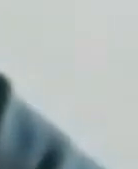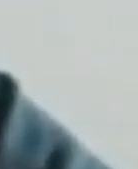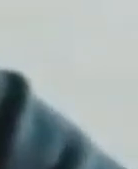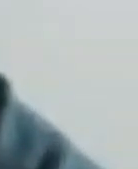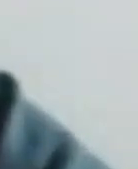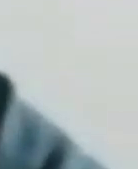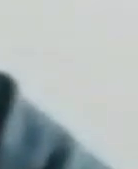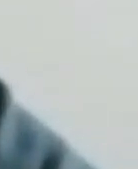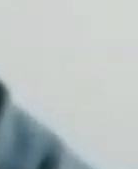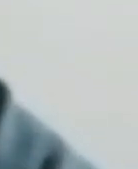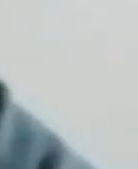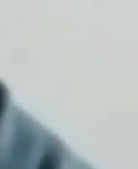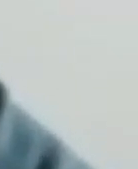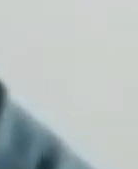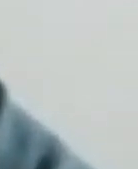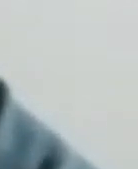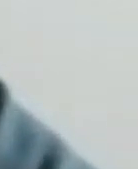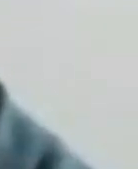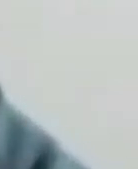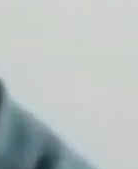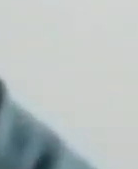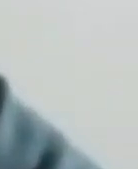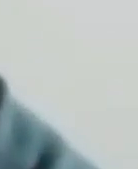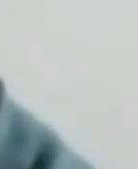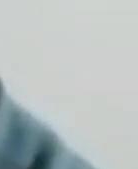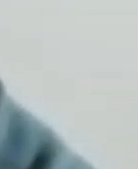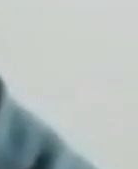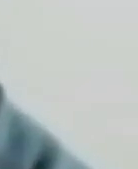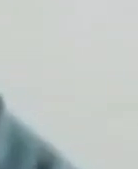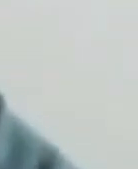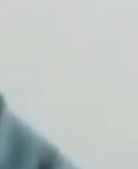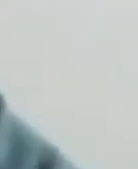que irá cobrar essa vida. Esse é o meu recado.